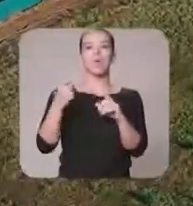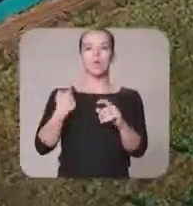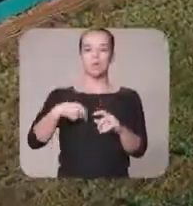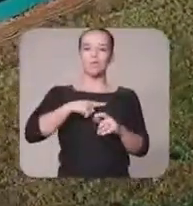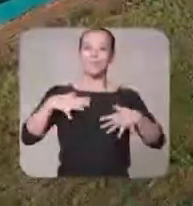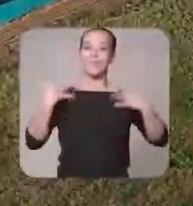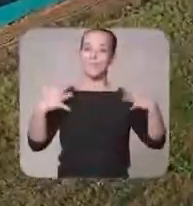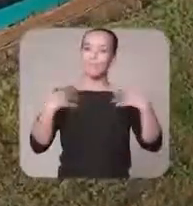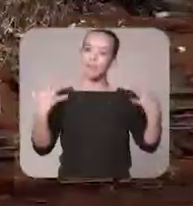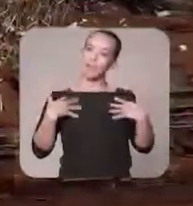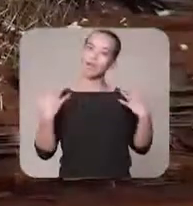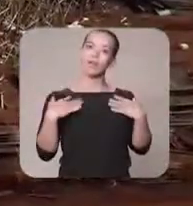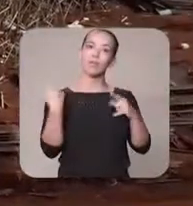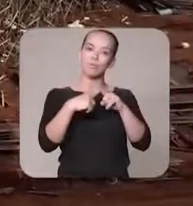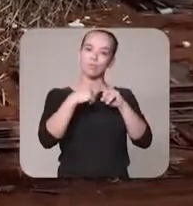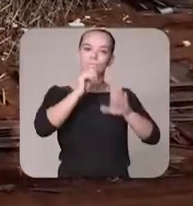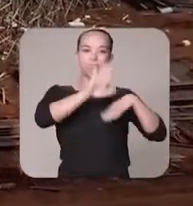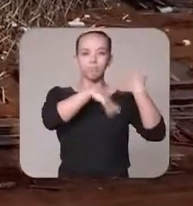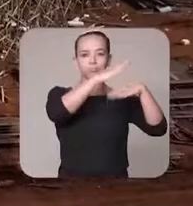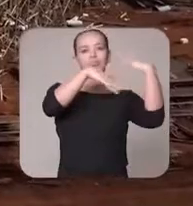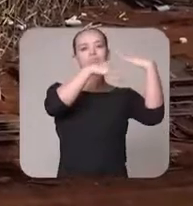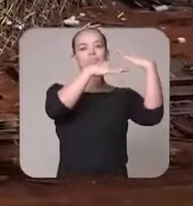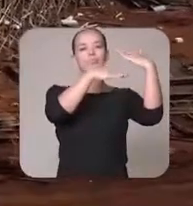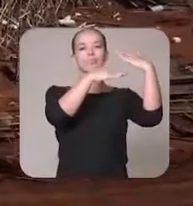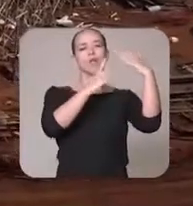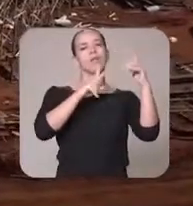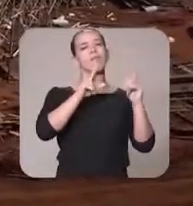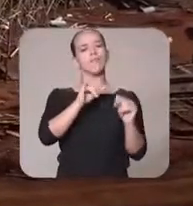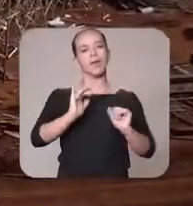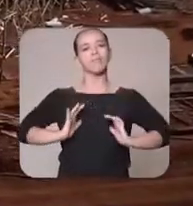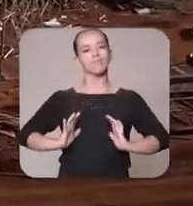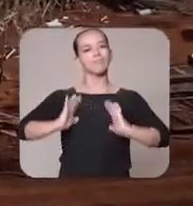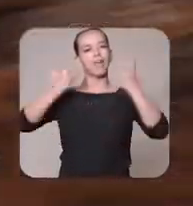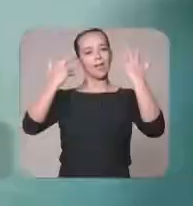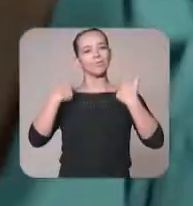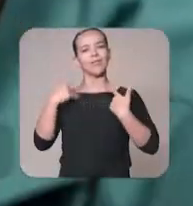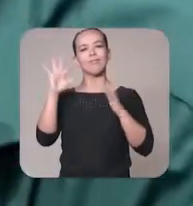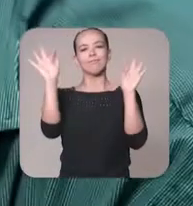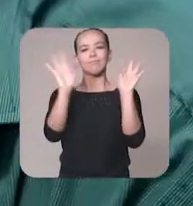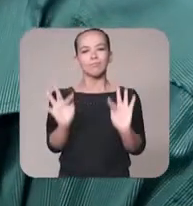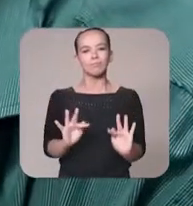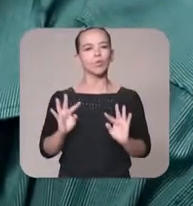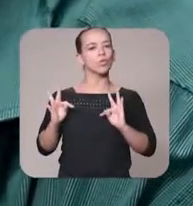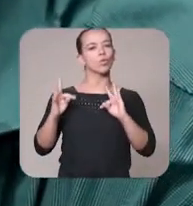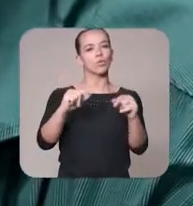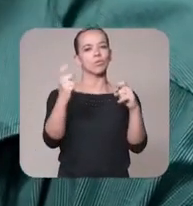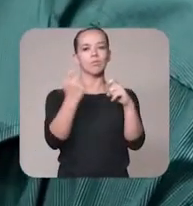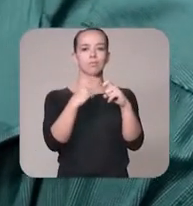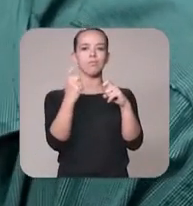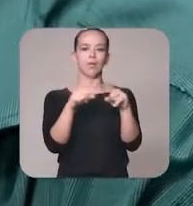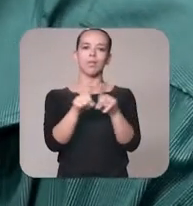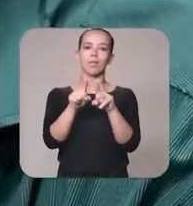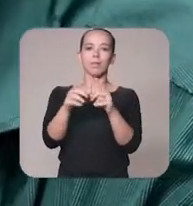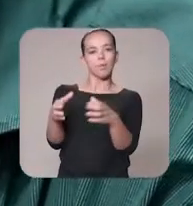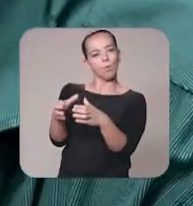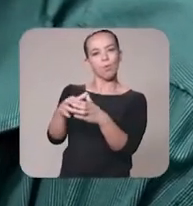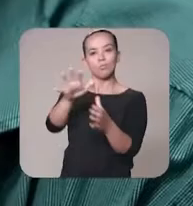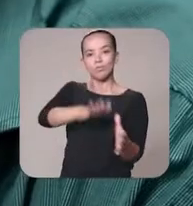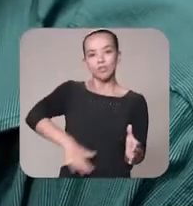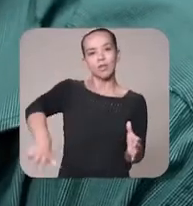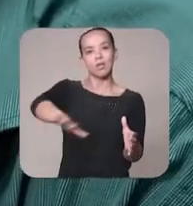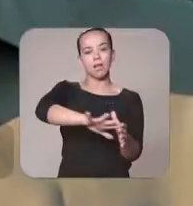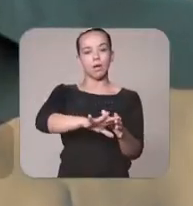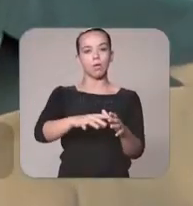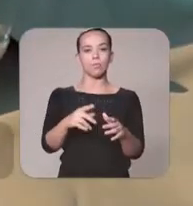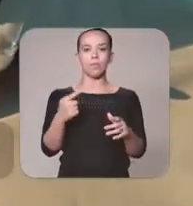nos deixa muito animado. É um avanço, assim, que deve ser comemorado por toda a comunidade médica e a comunidade da maneira